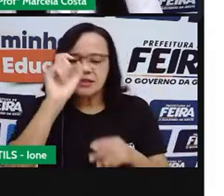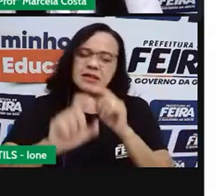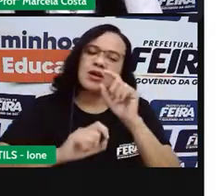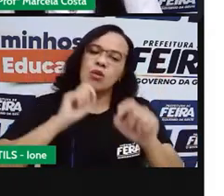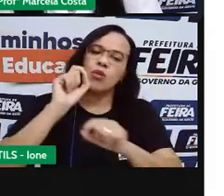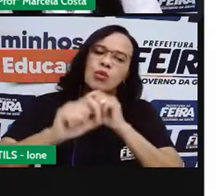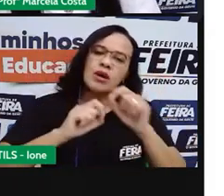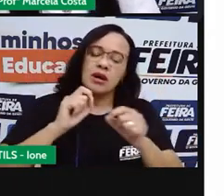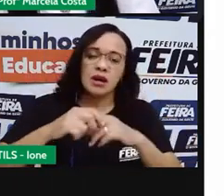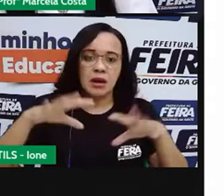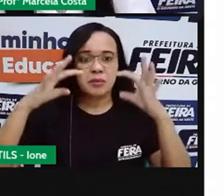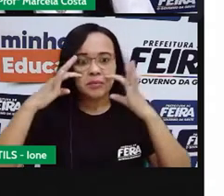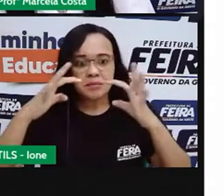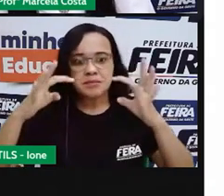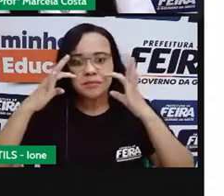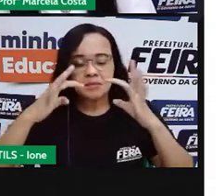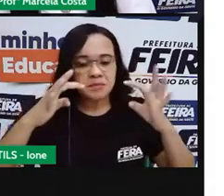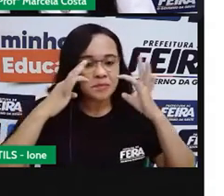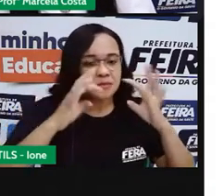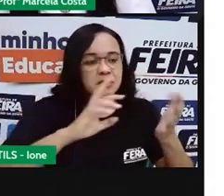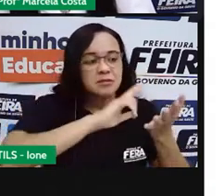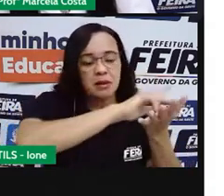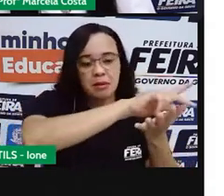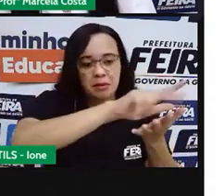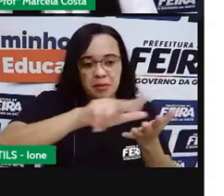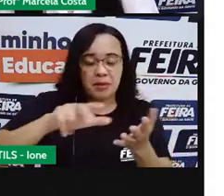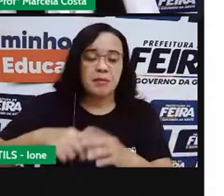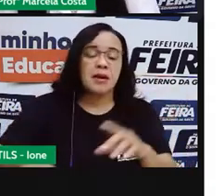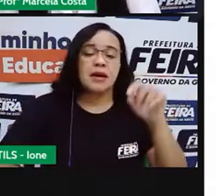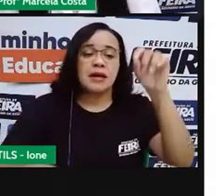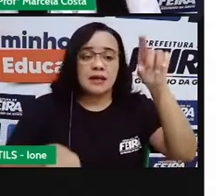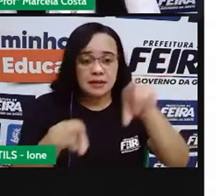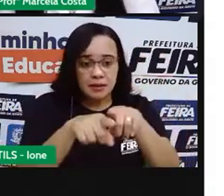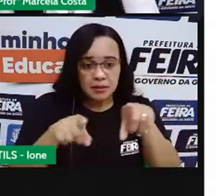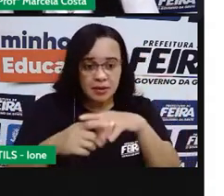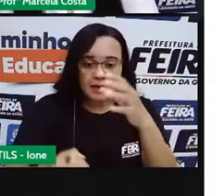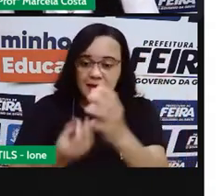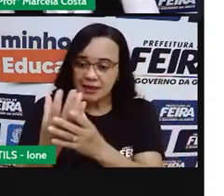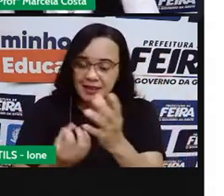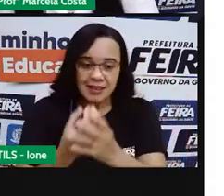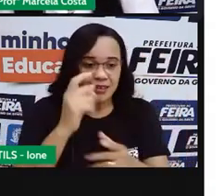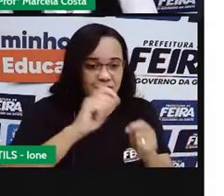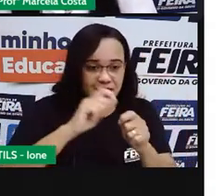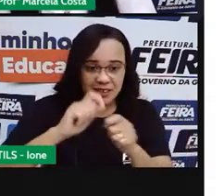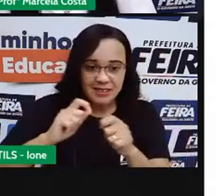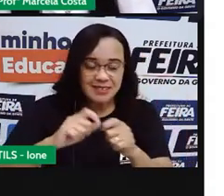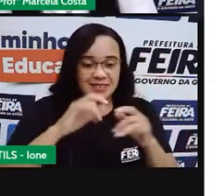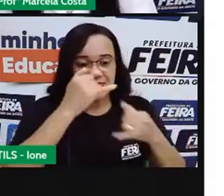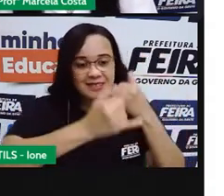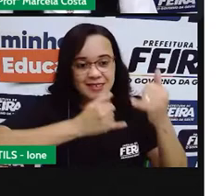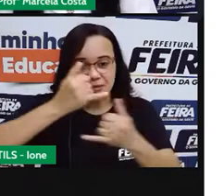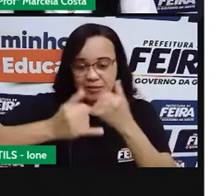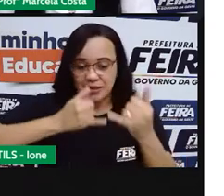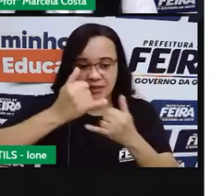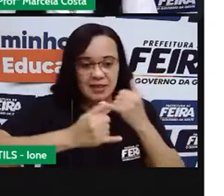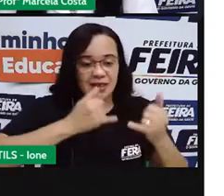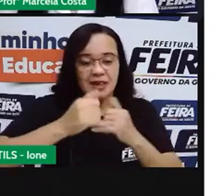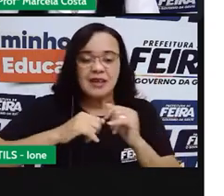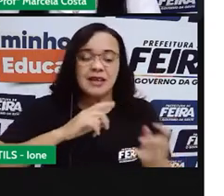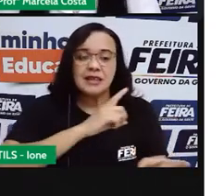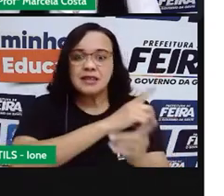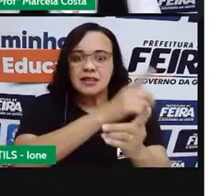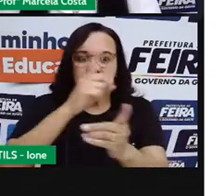apreciar e a recriar diferentes brincadeiras. Você também vai aprender a localizar informações